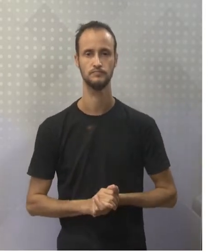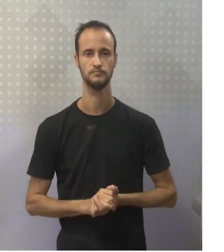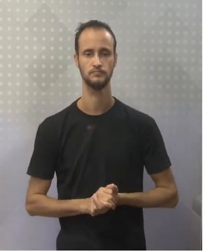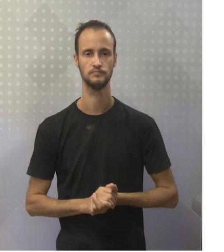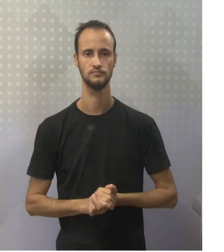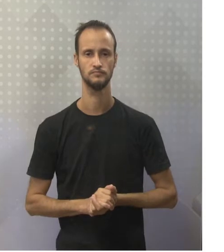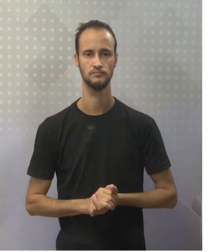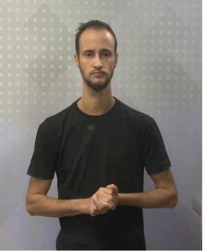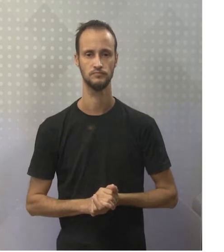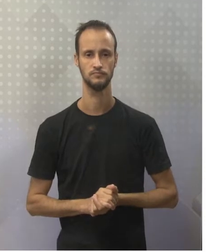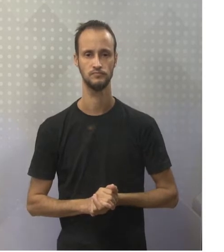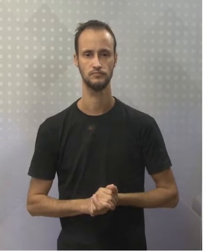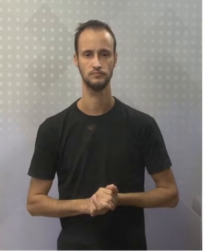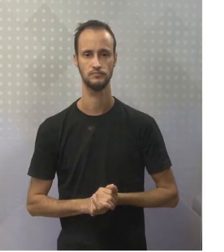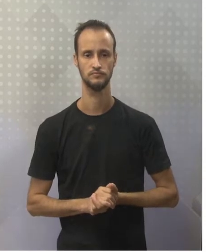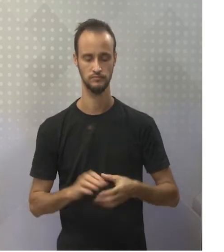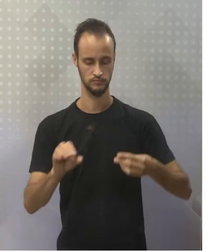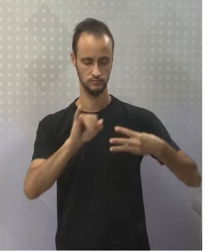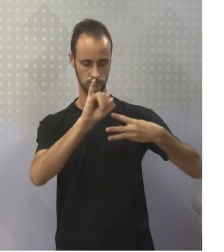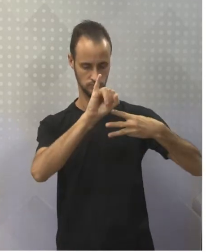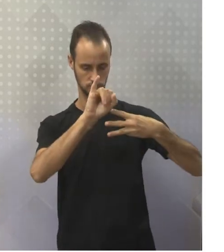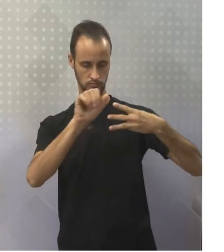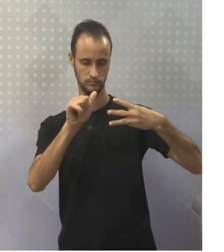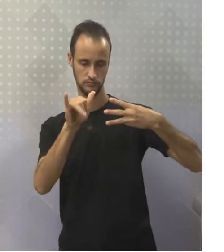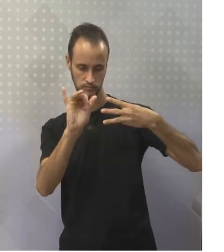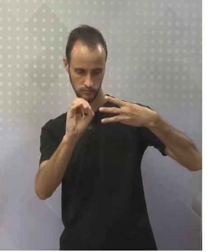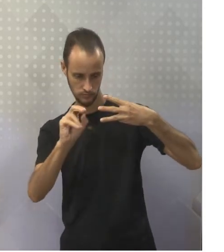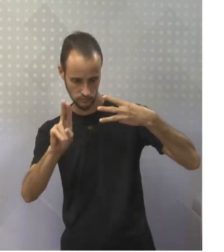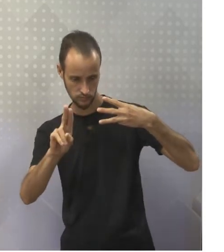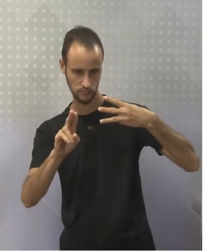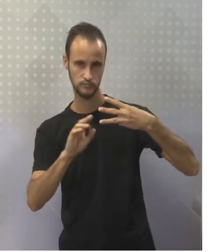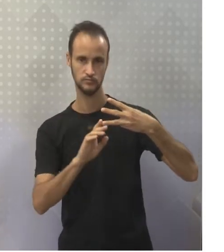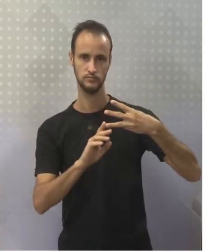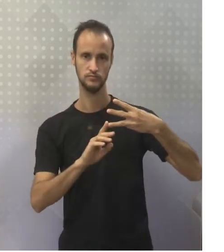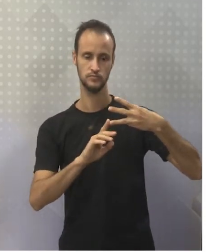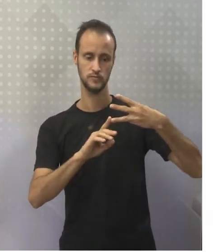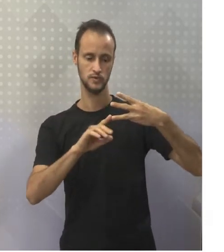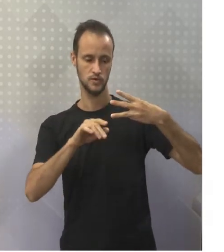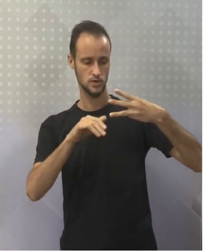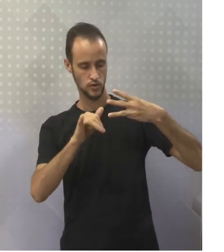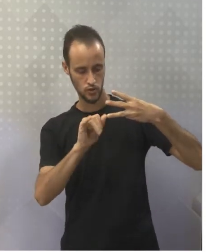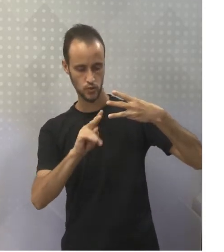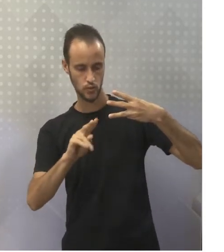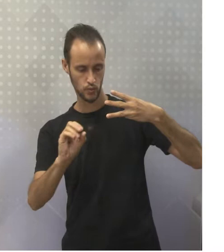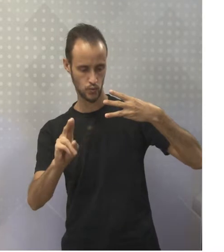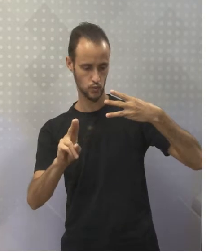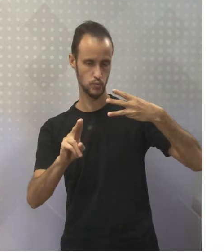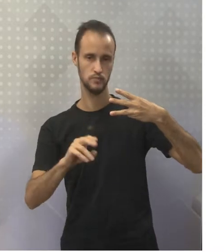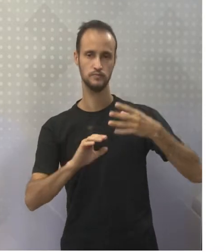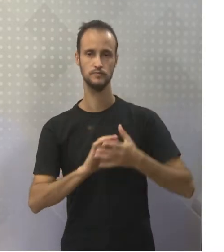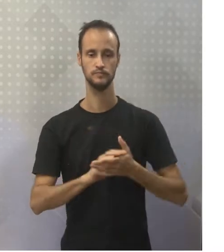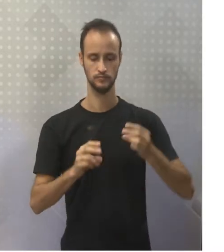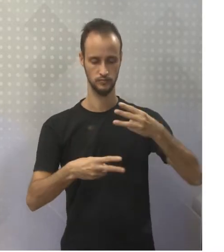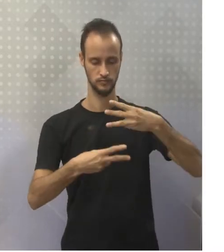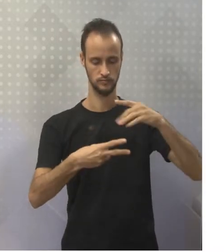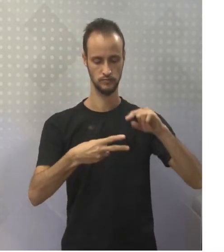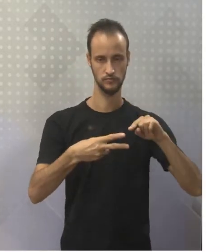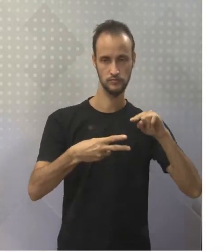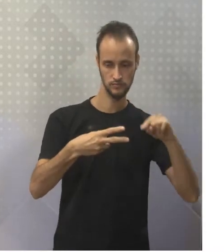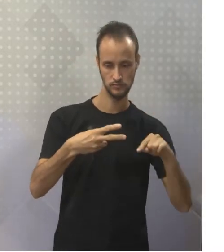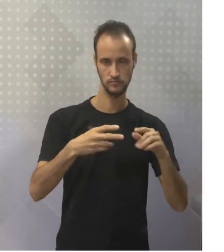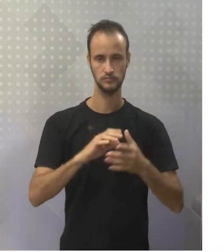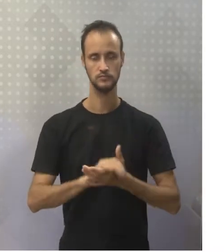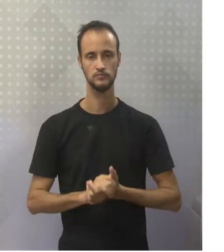people? I, you, we, you, they. Ok? I think